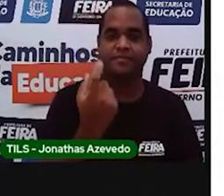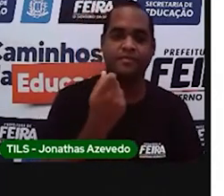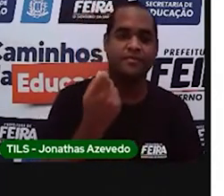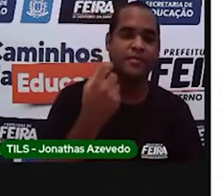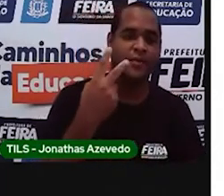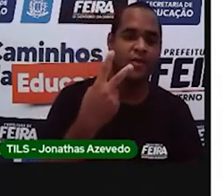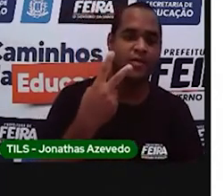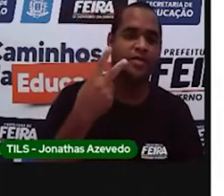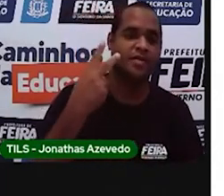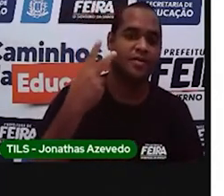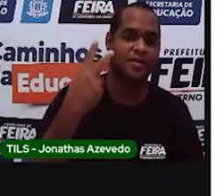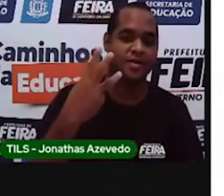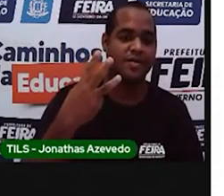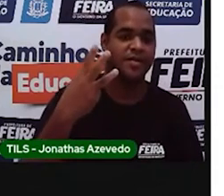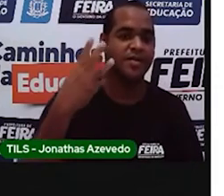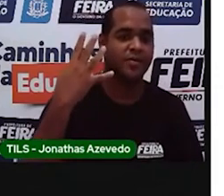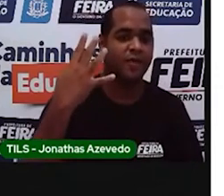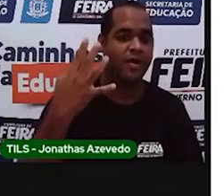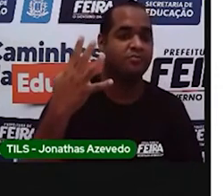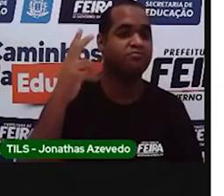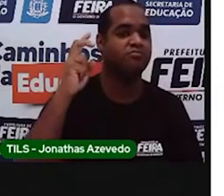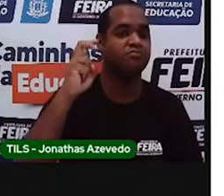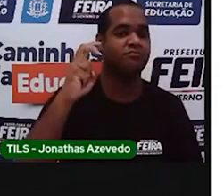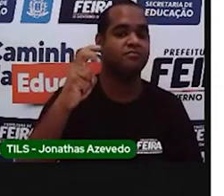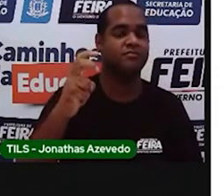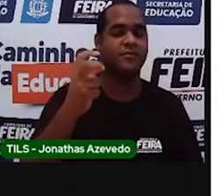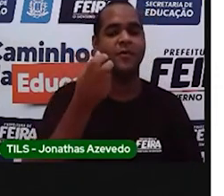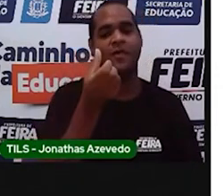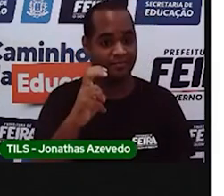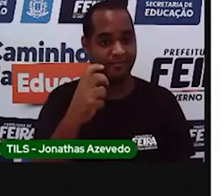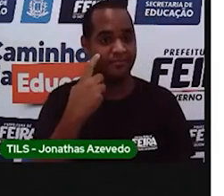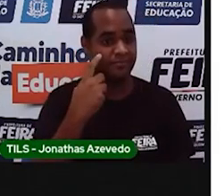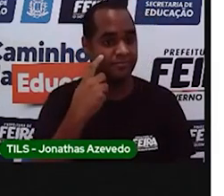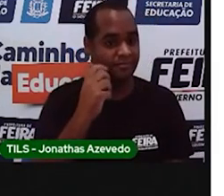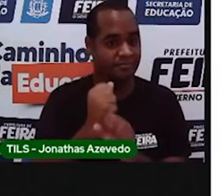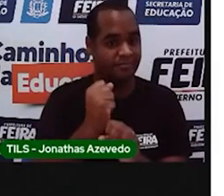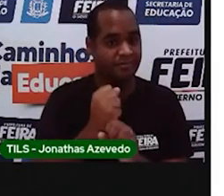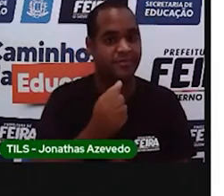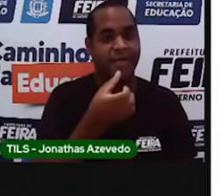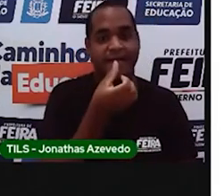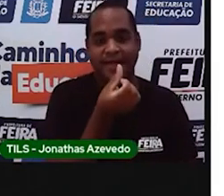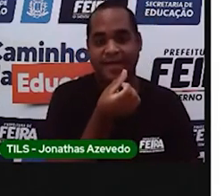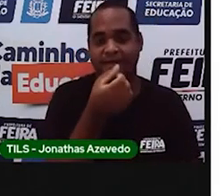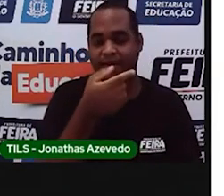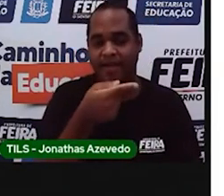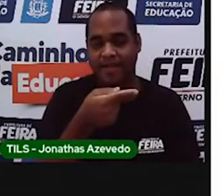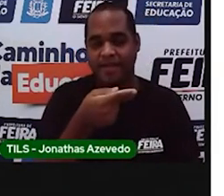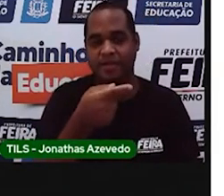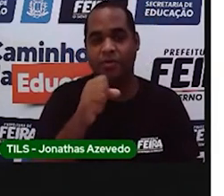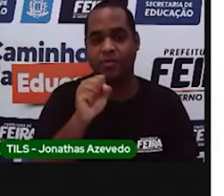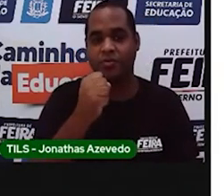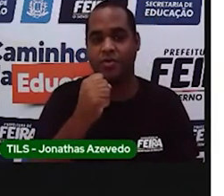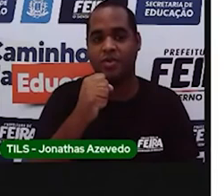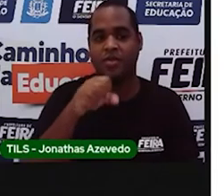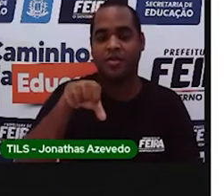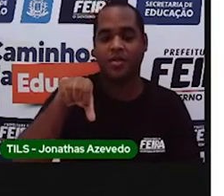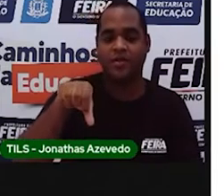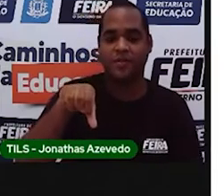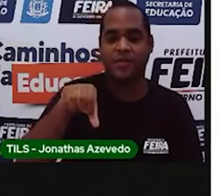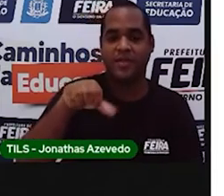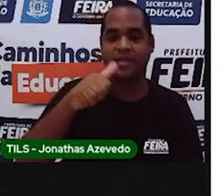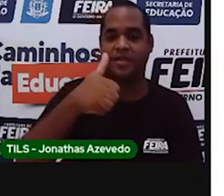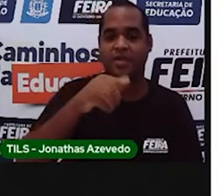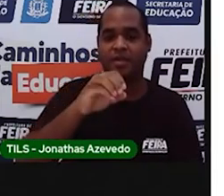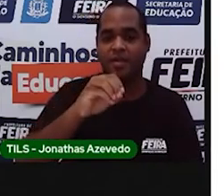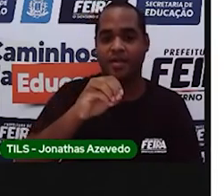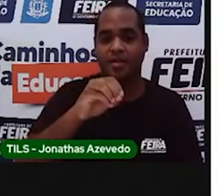foi. 22, 3, 4, 5, 6, 7, 8, 9,